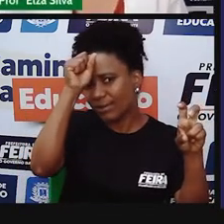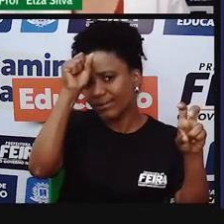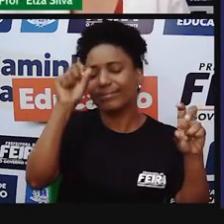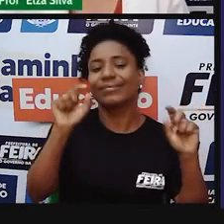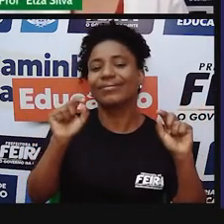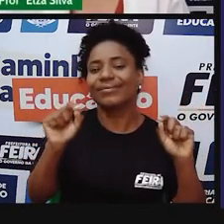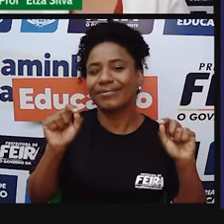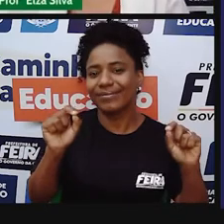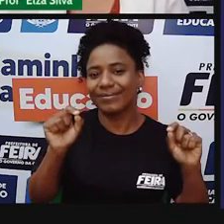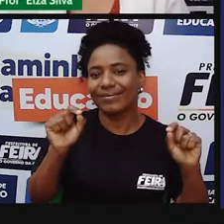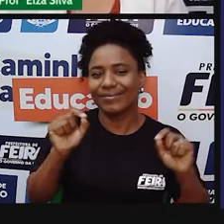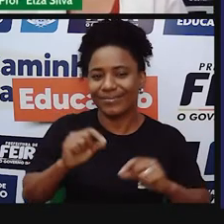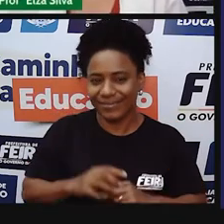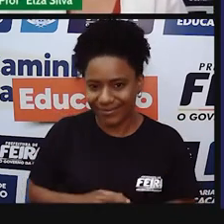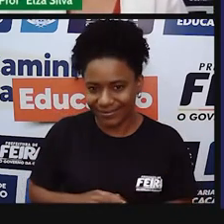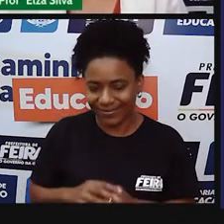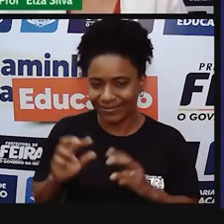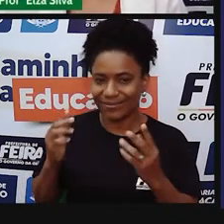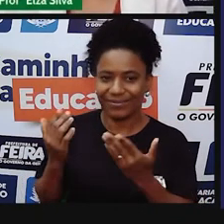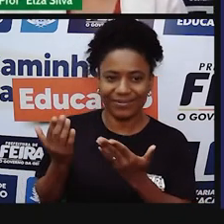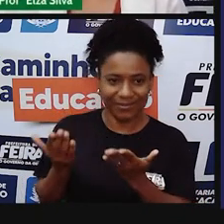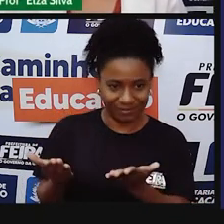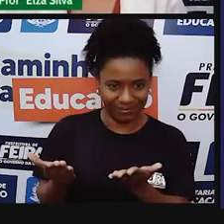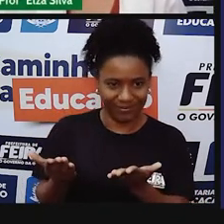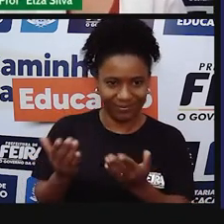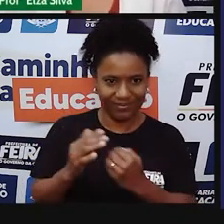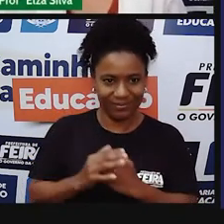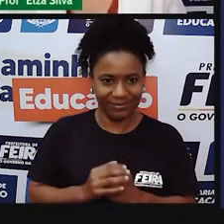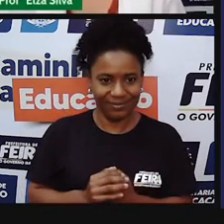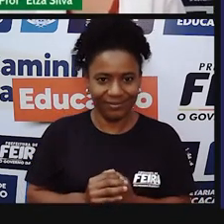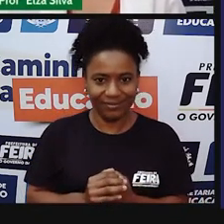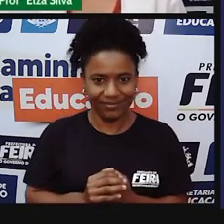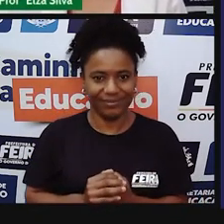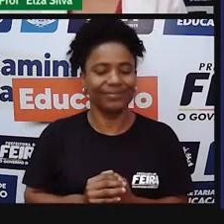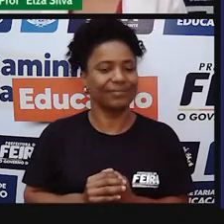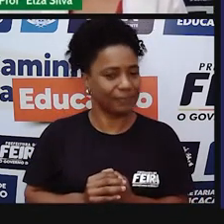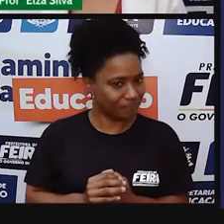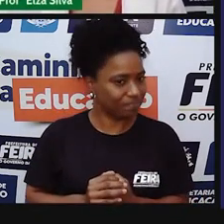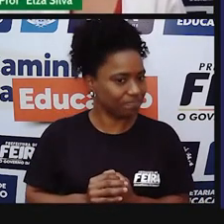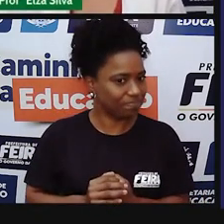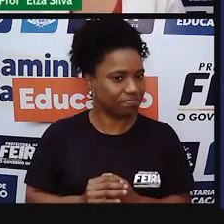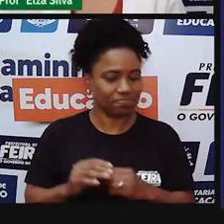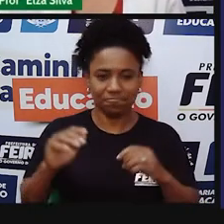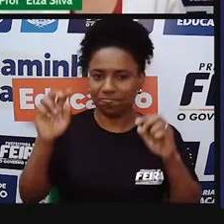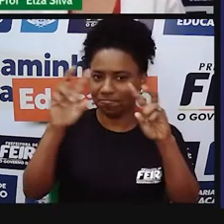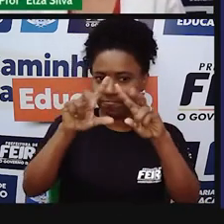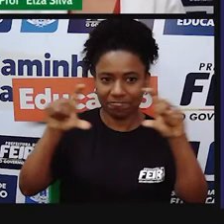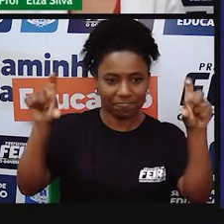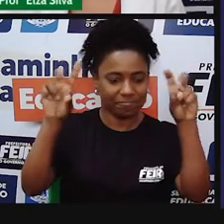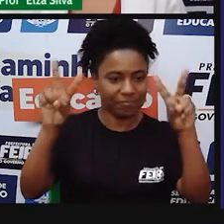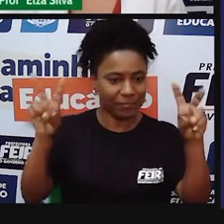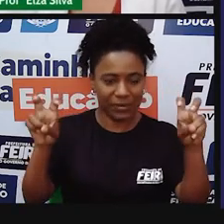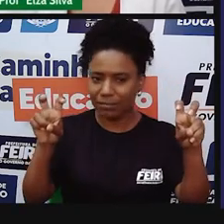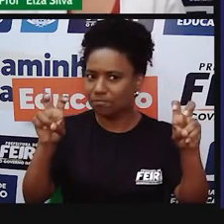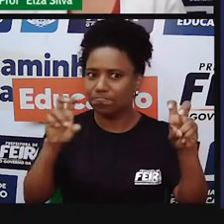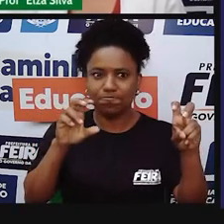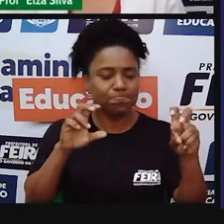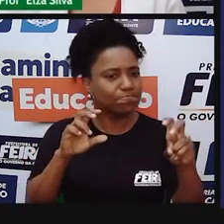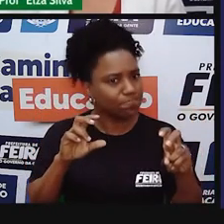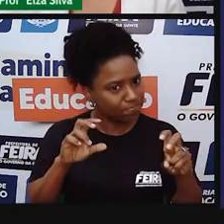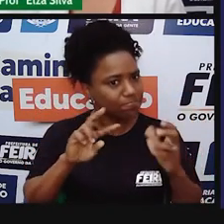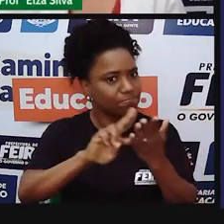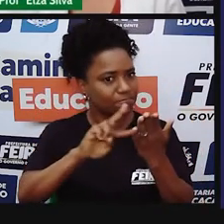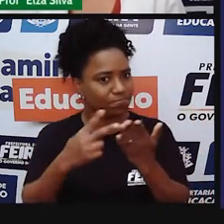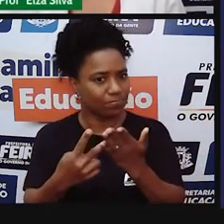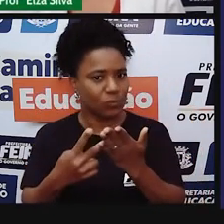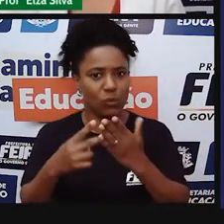Communication and Technology. Olha que tema bem interessante nós vamos estudar hoje. Comunicação